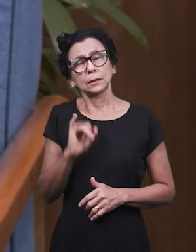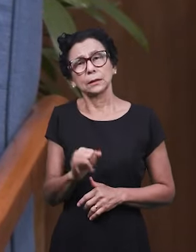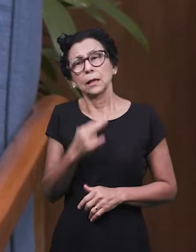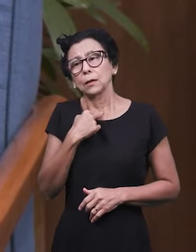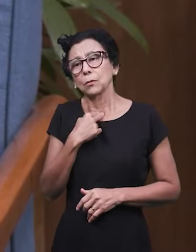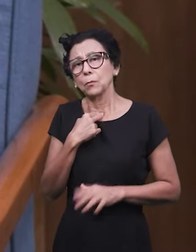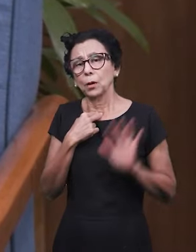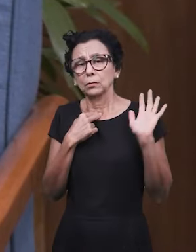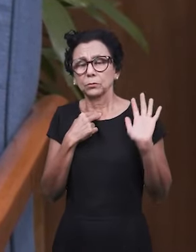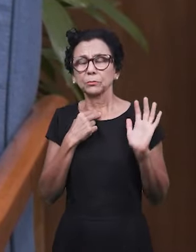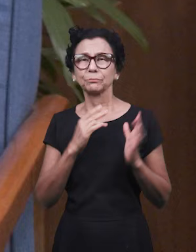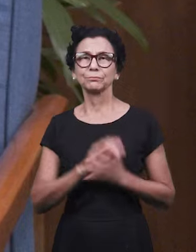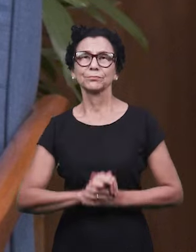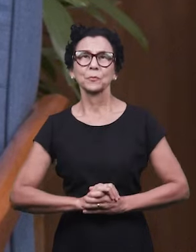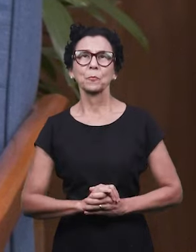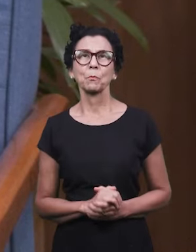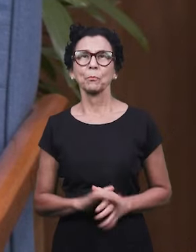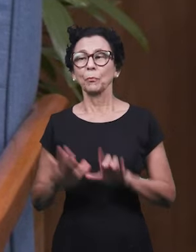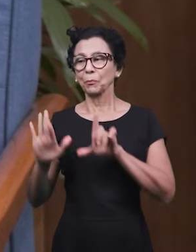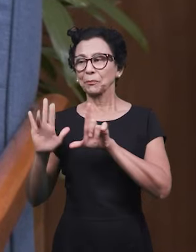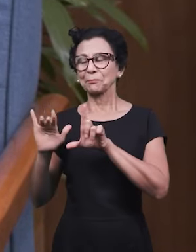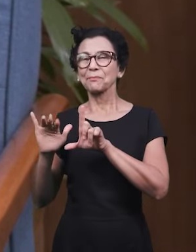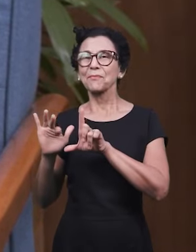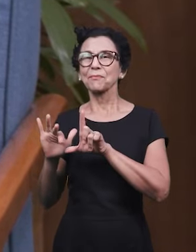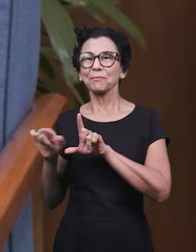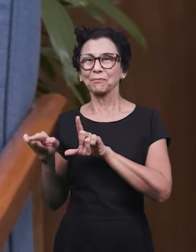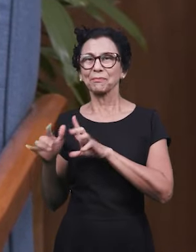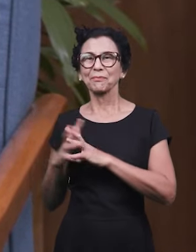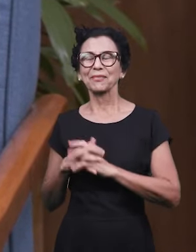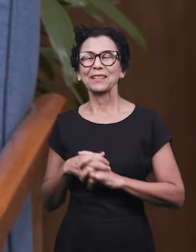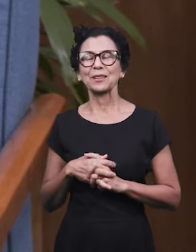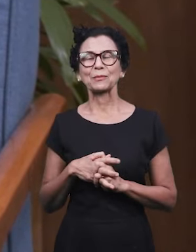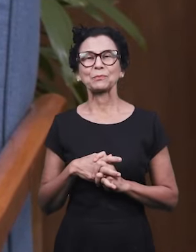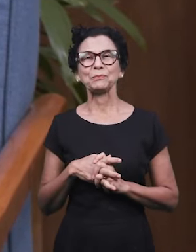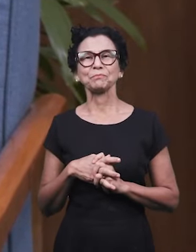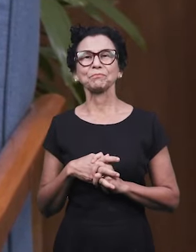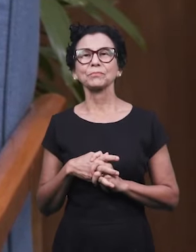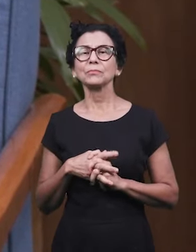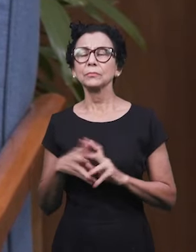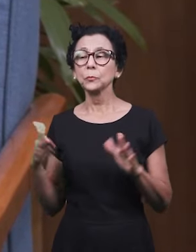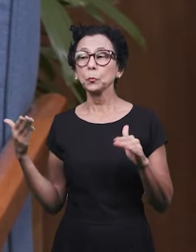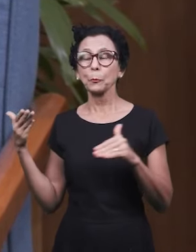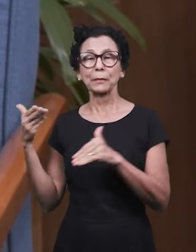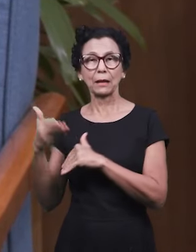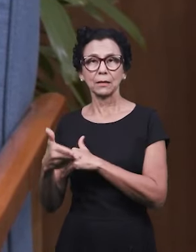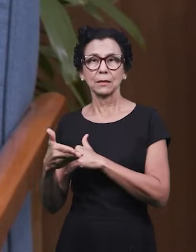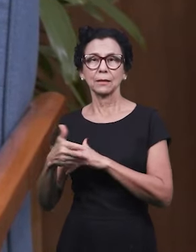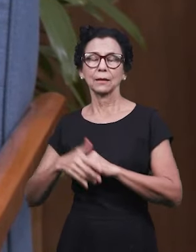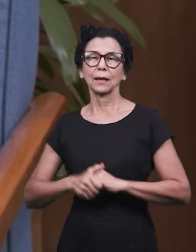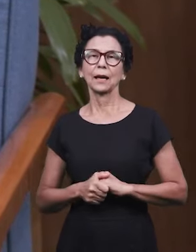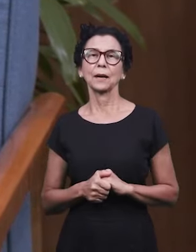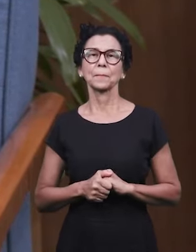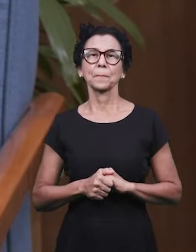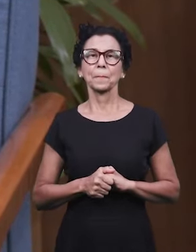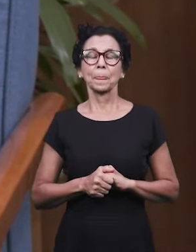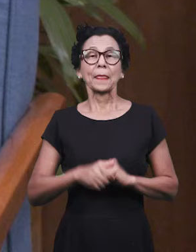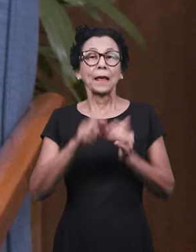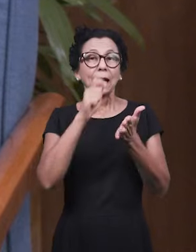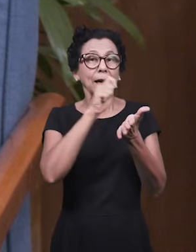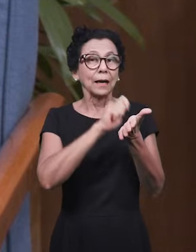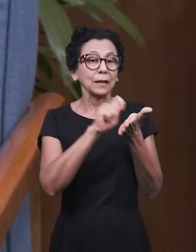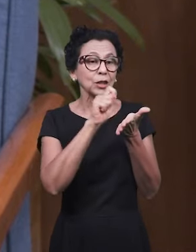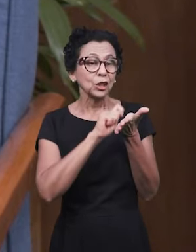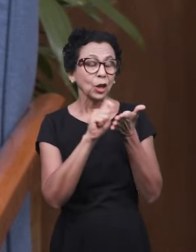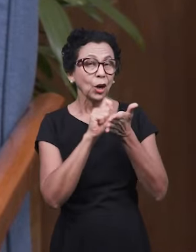muito melhor. Se por algum motivo você não pode ir, está aqui um QR Code que está aparecendo aqui na tela embaixo. E aí você pode acessar o nosso canal no